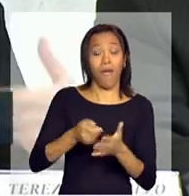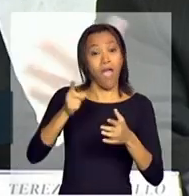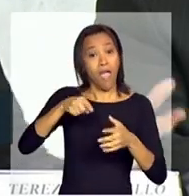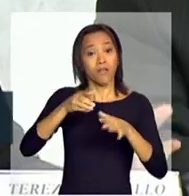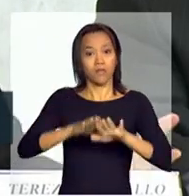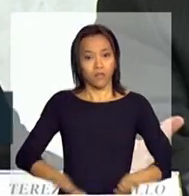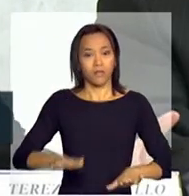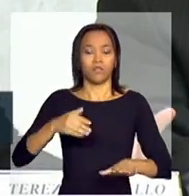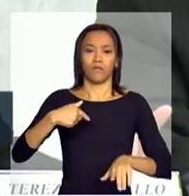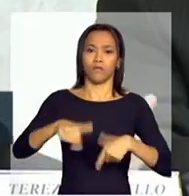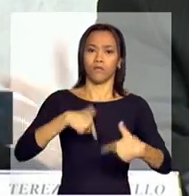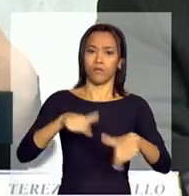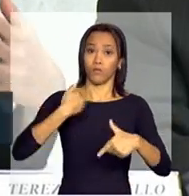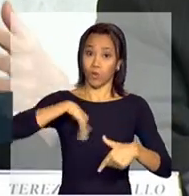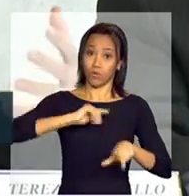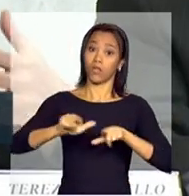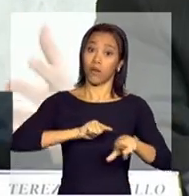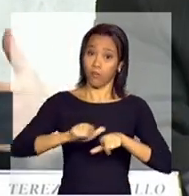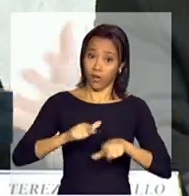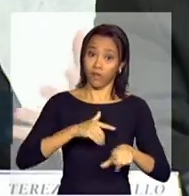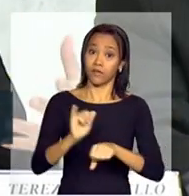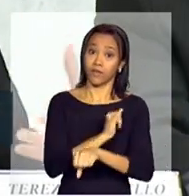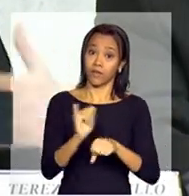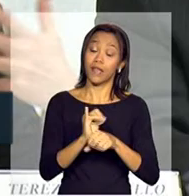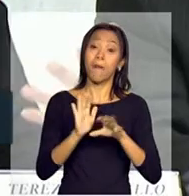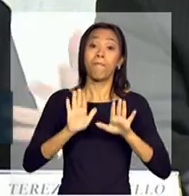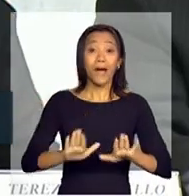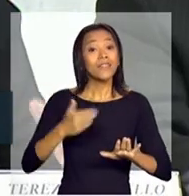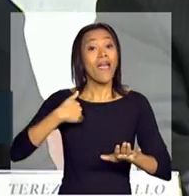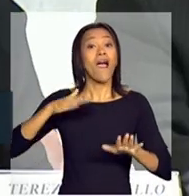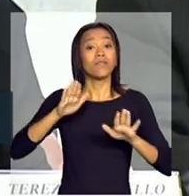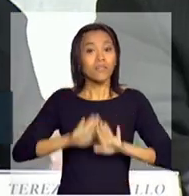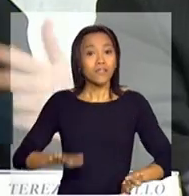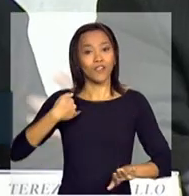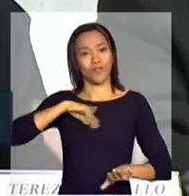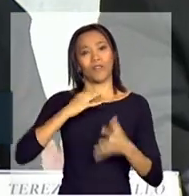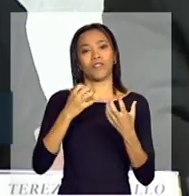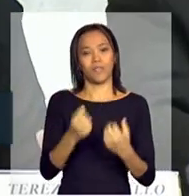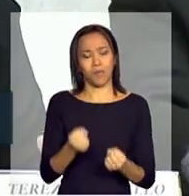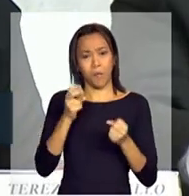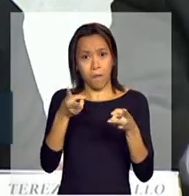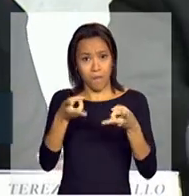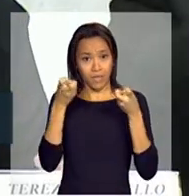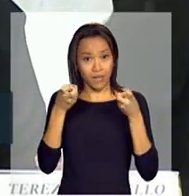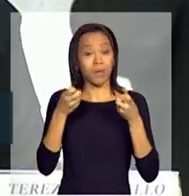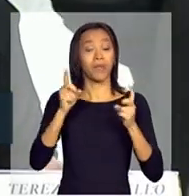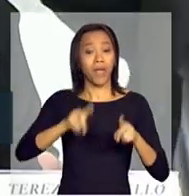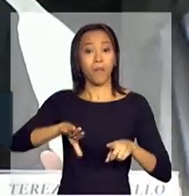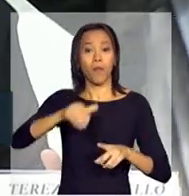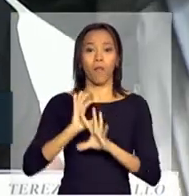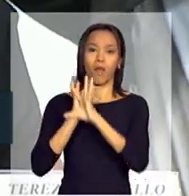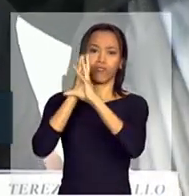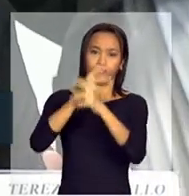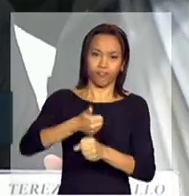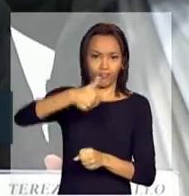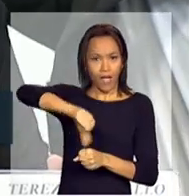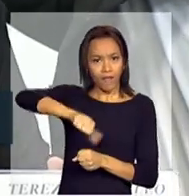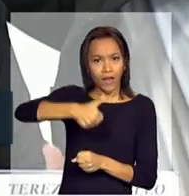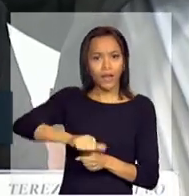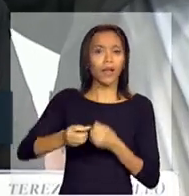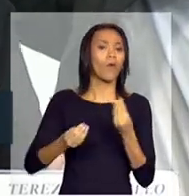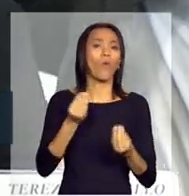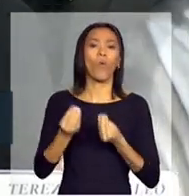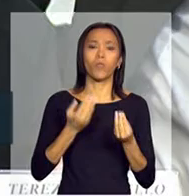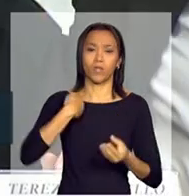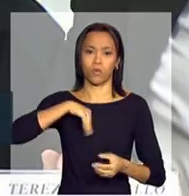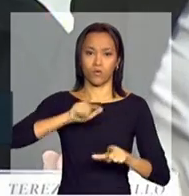processo, faz parte do nosso método, mas é assim que a gente enxerga que a verdadeira prestação de contas é exatamente para os senhores.